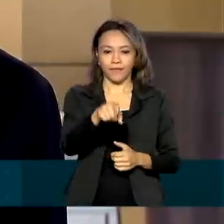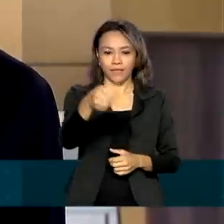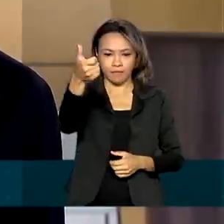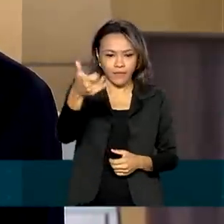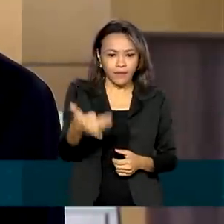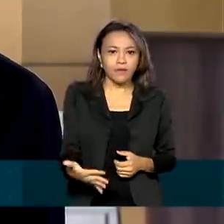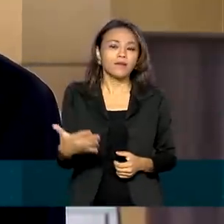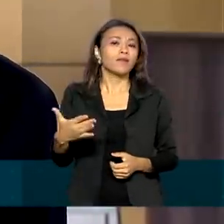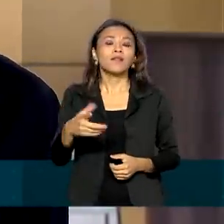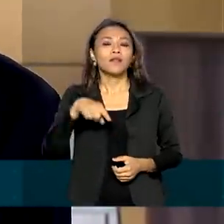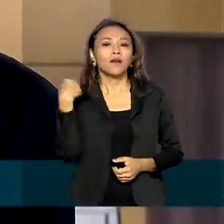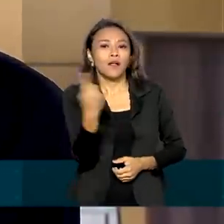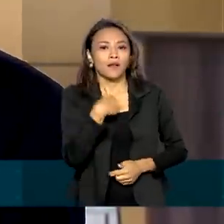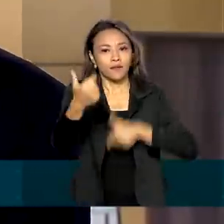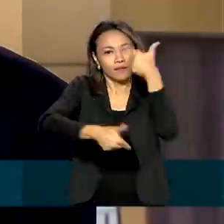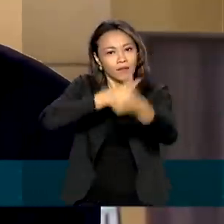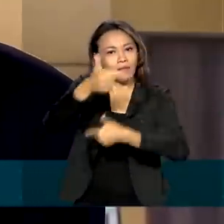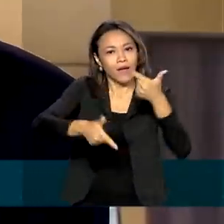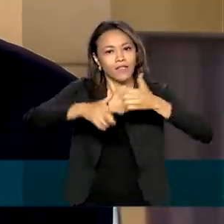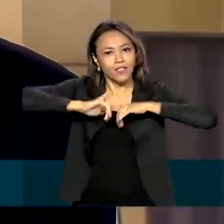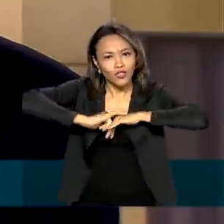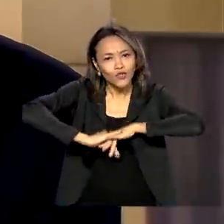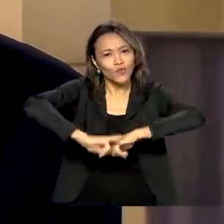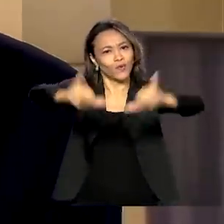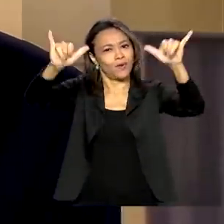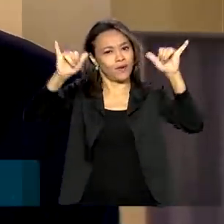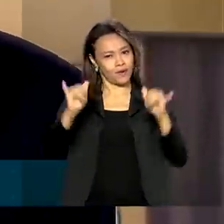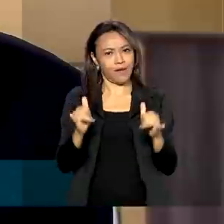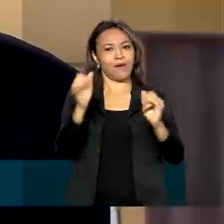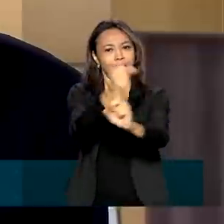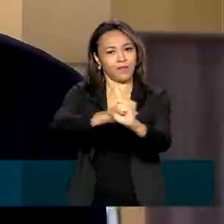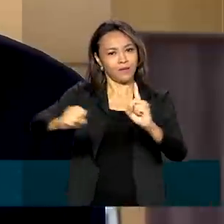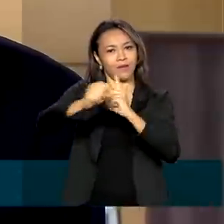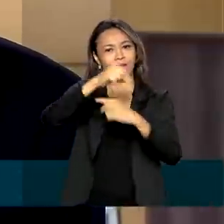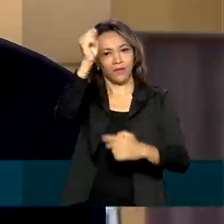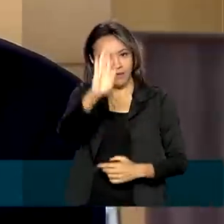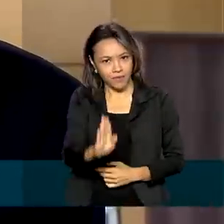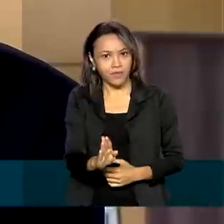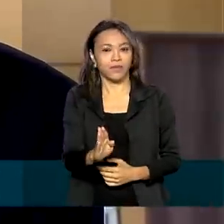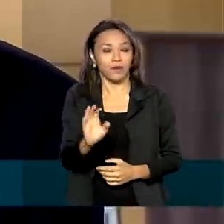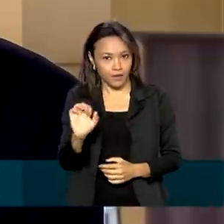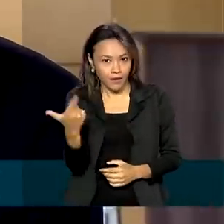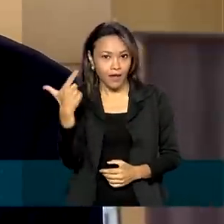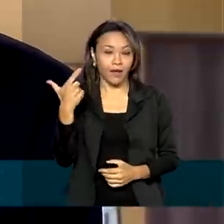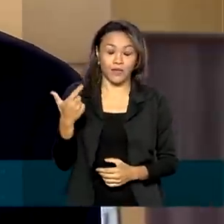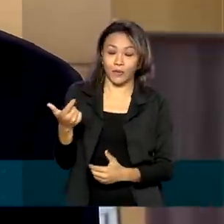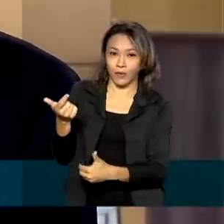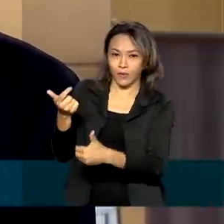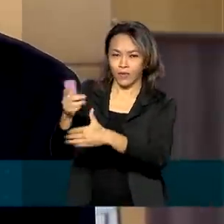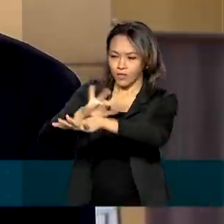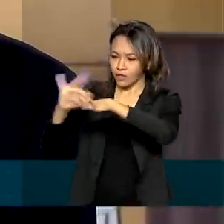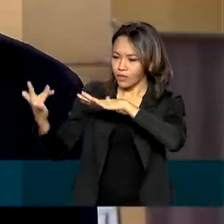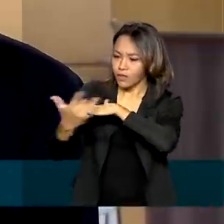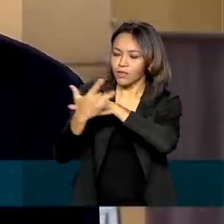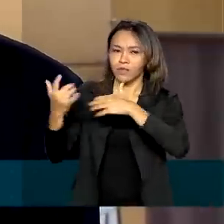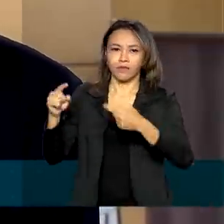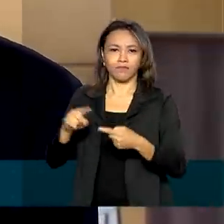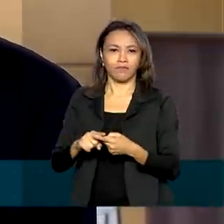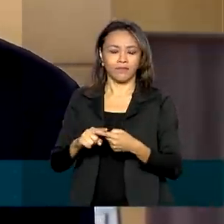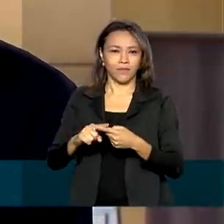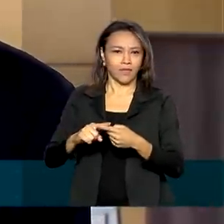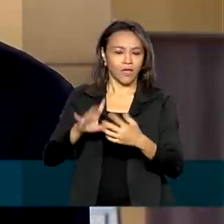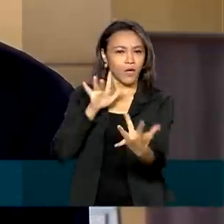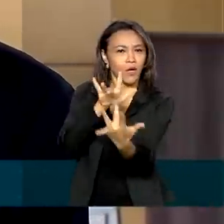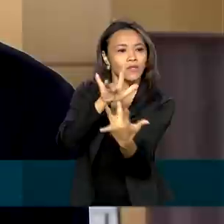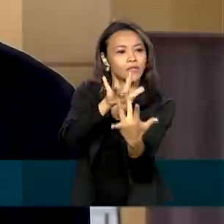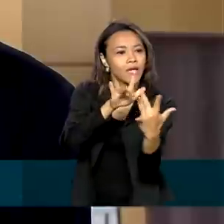o nosso trabalho seja conhecido pela população brasileira. Mas é lógico que as mídias sociais, com o contato melhor com